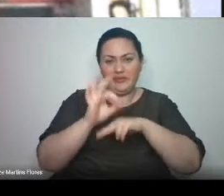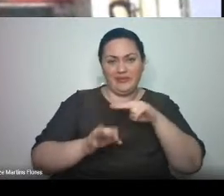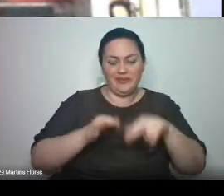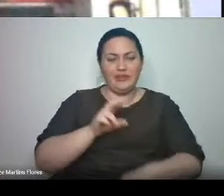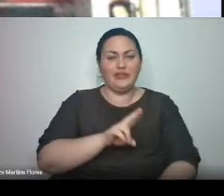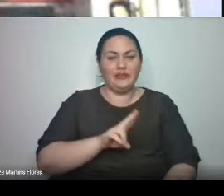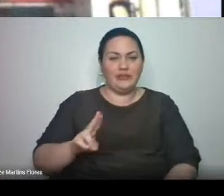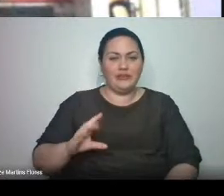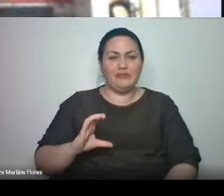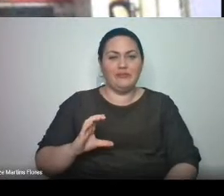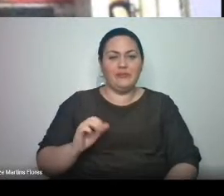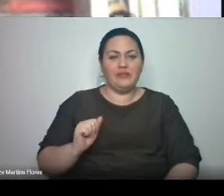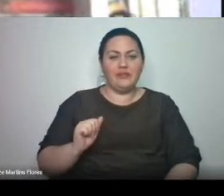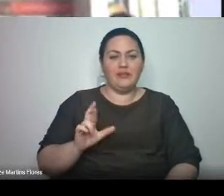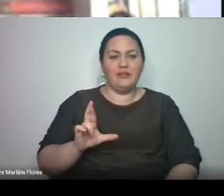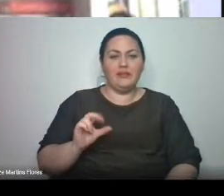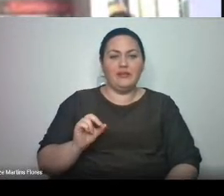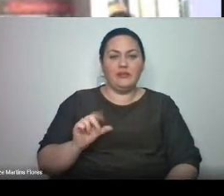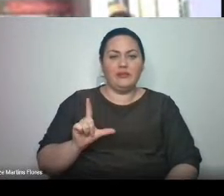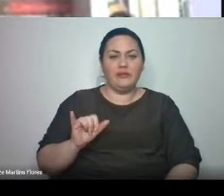Carolina Noelle Rengues.